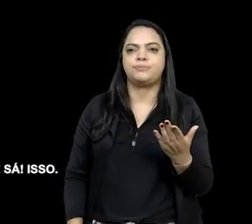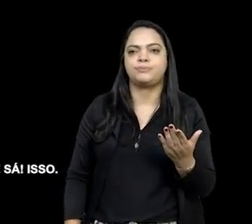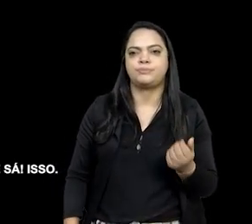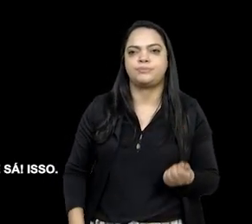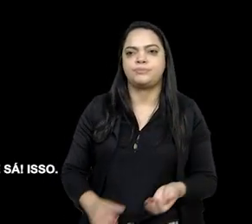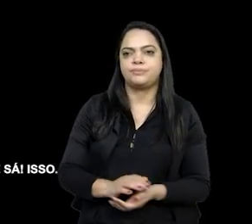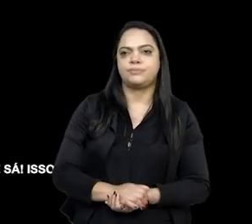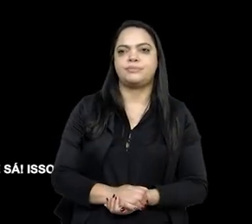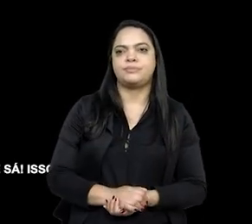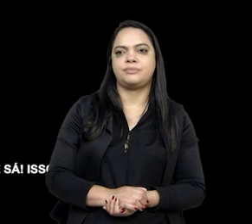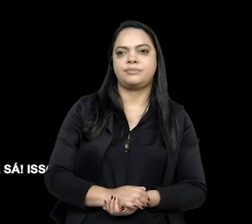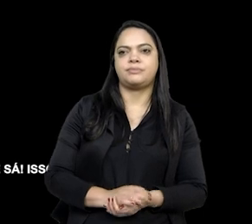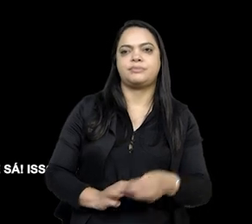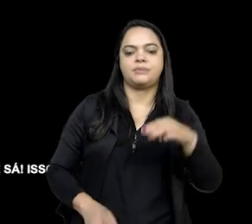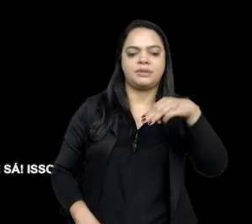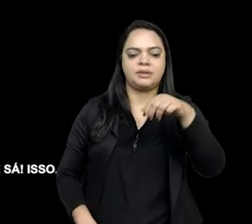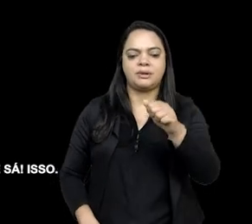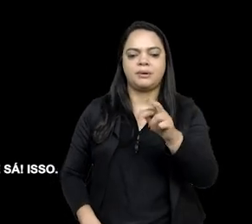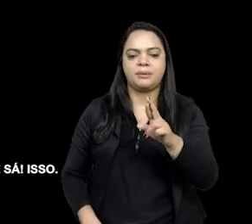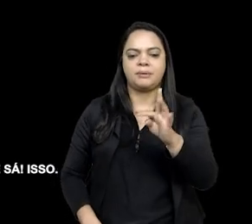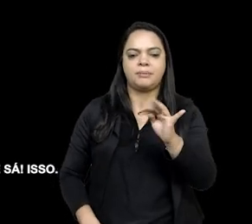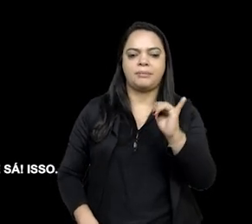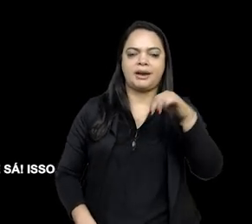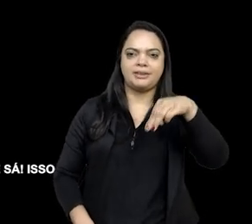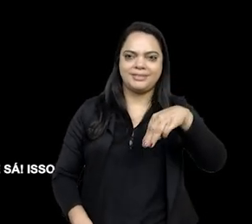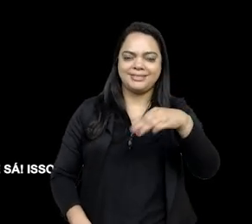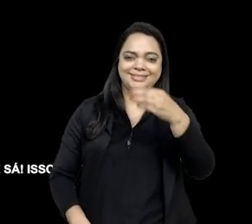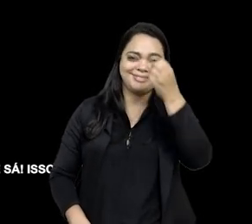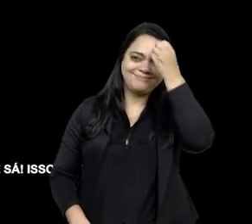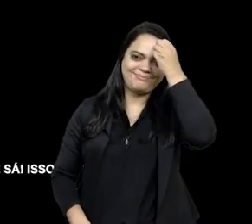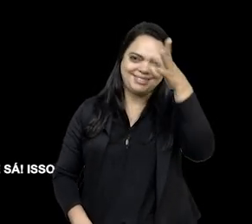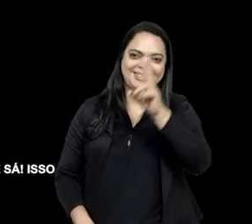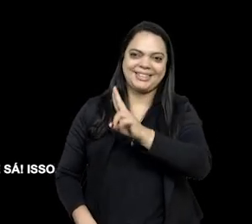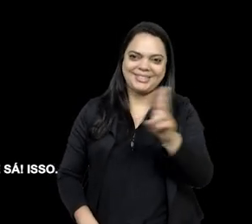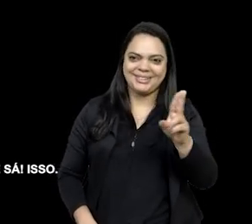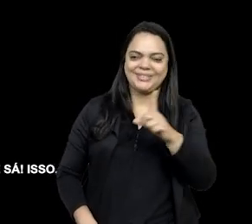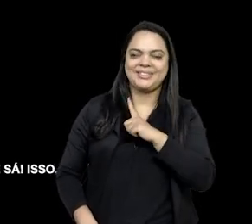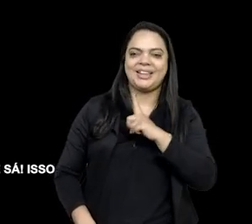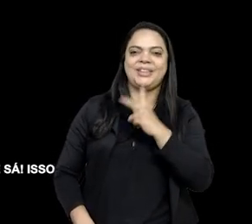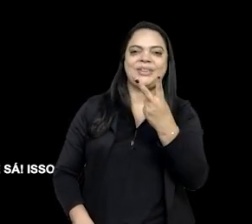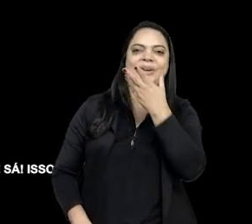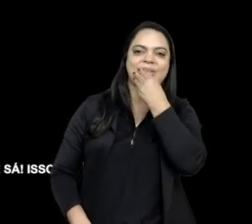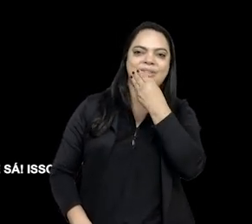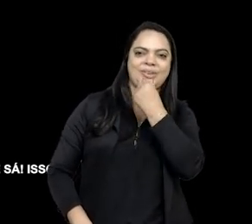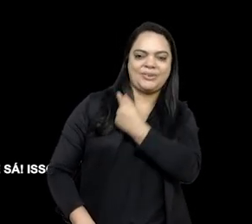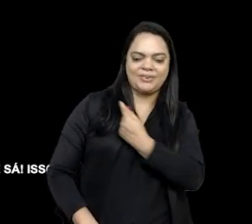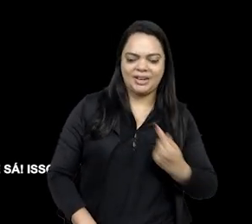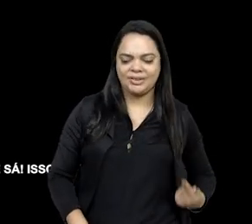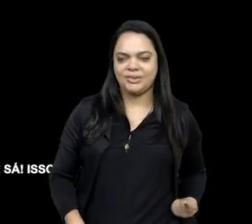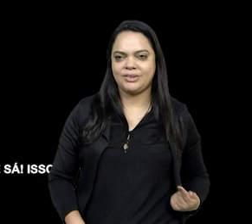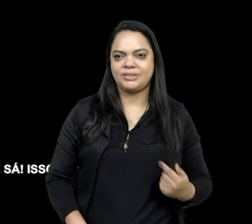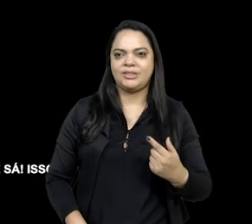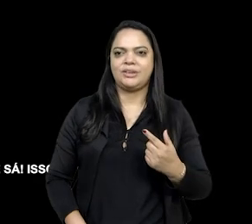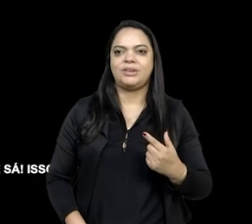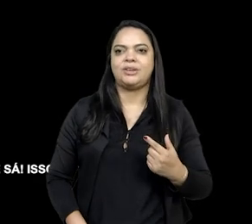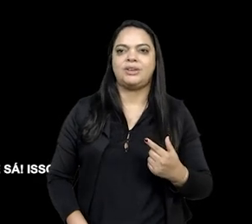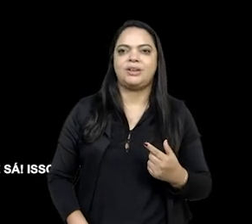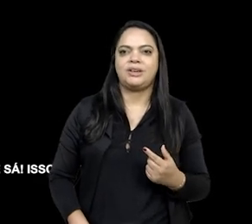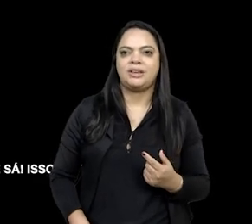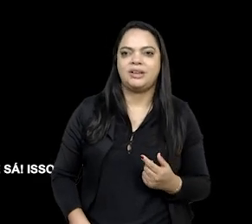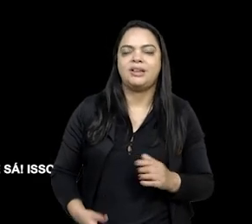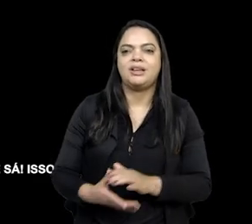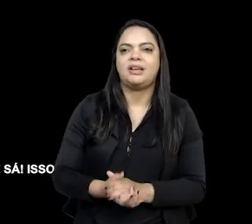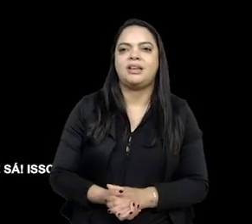do Martim, como chama? Ai, desculpa, existem dois governadores, o governador geral é, não sei o é Sá, é Martim de Sá?